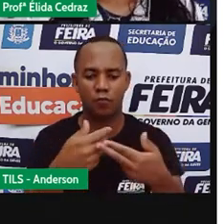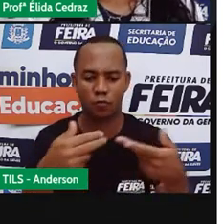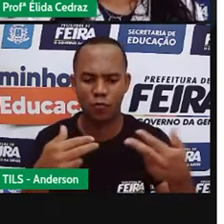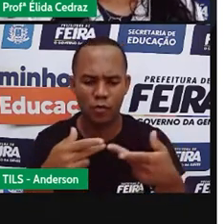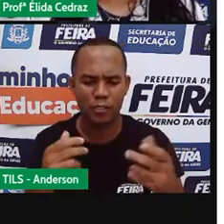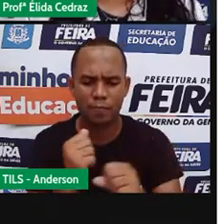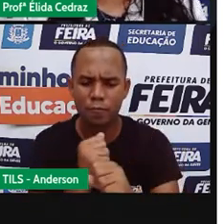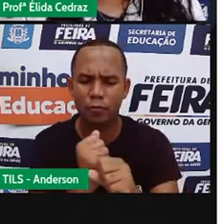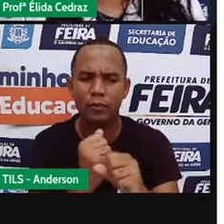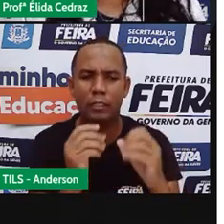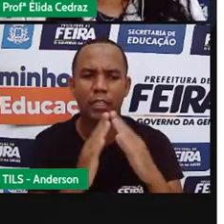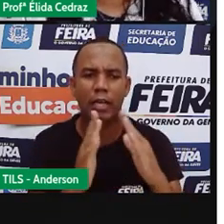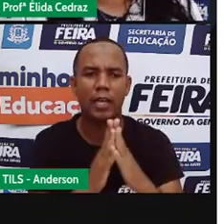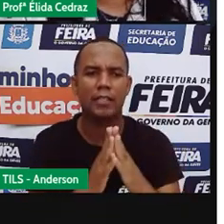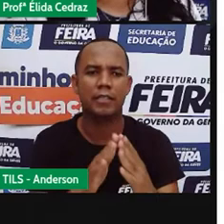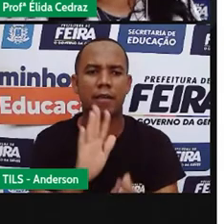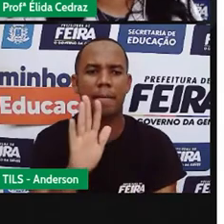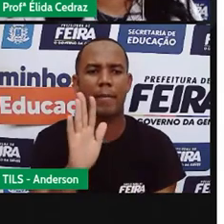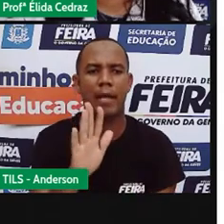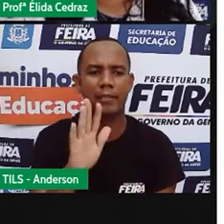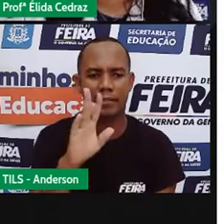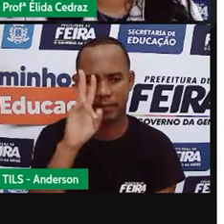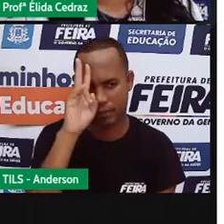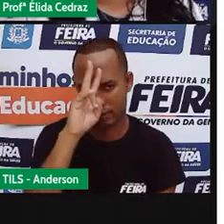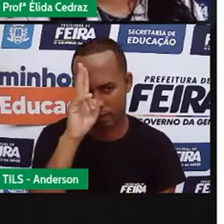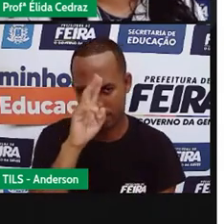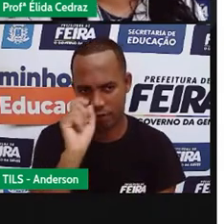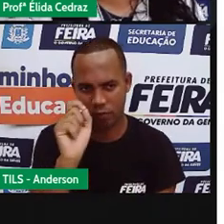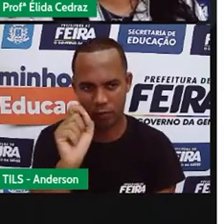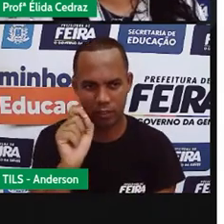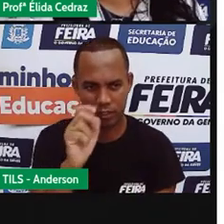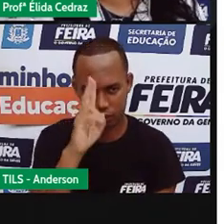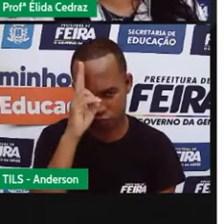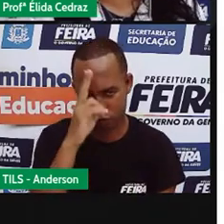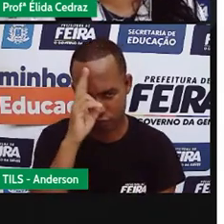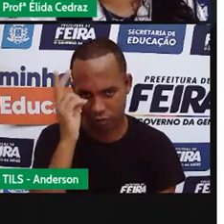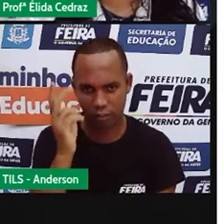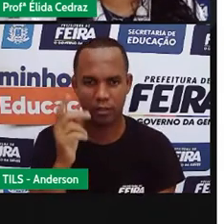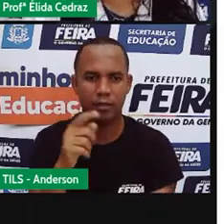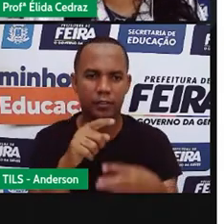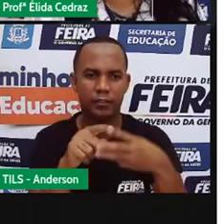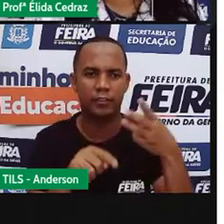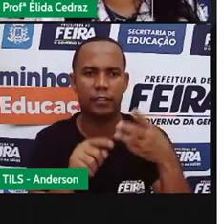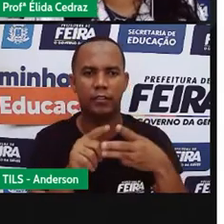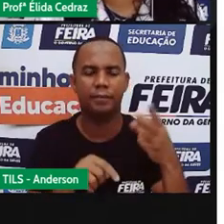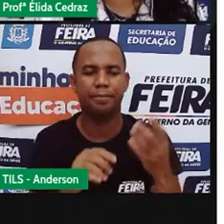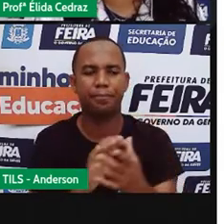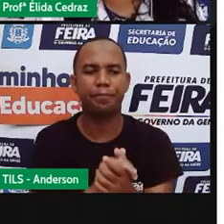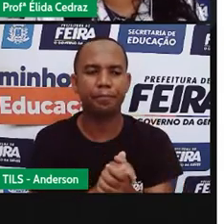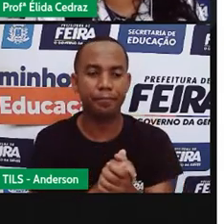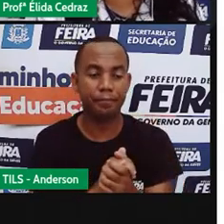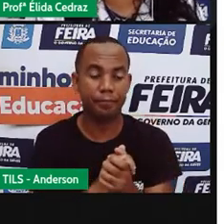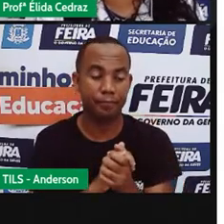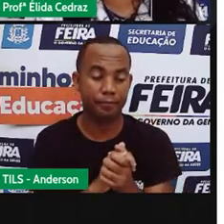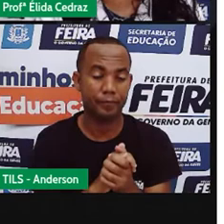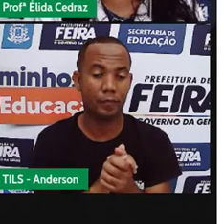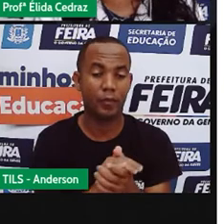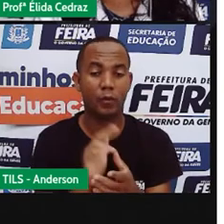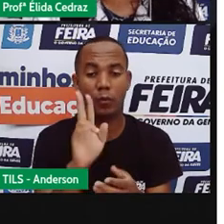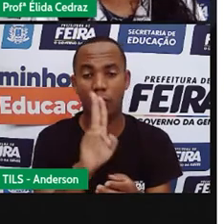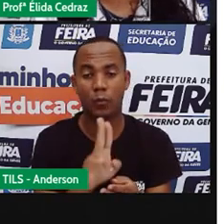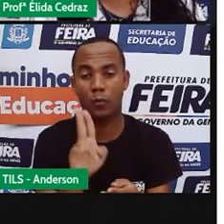Lembrando que é uma historinha. E os produtos, as propriedades dos